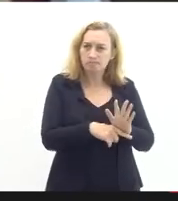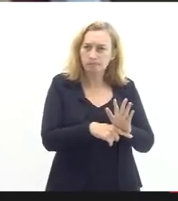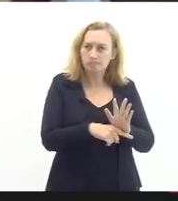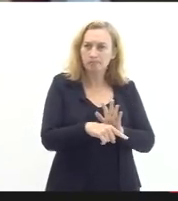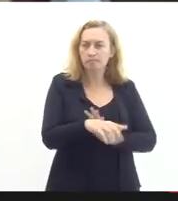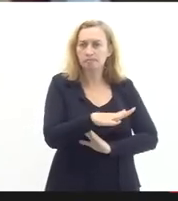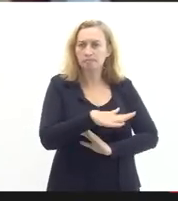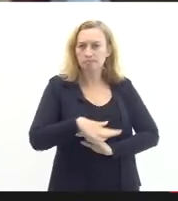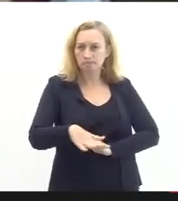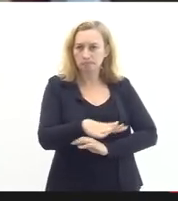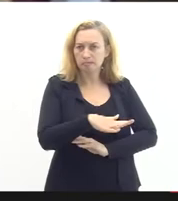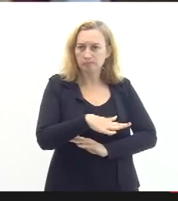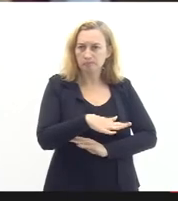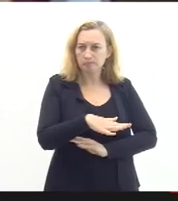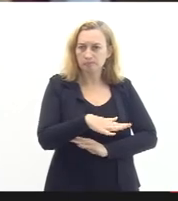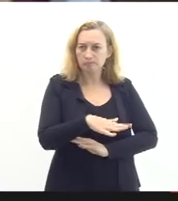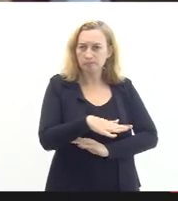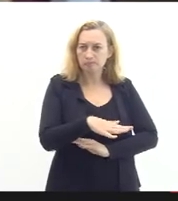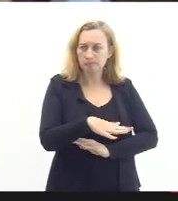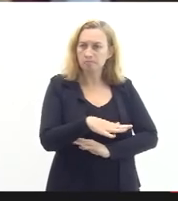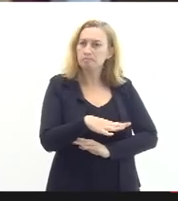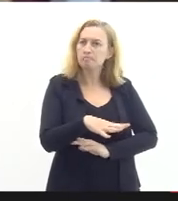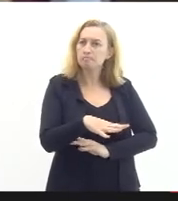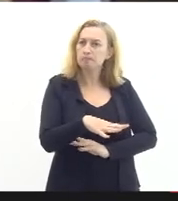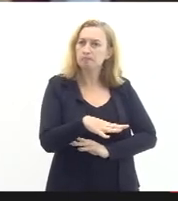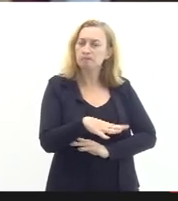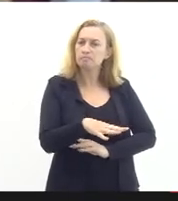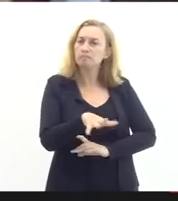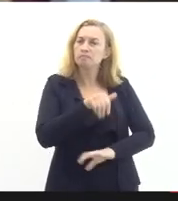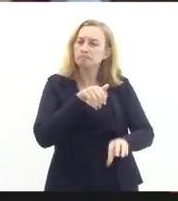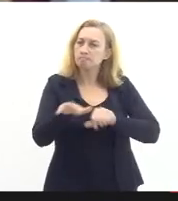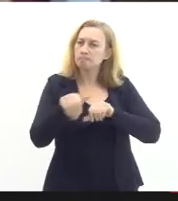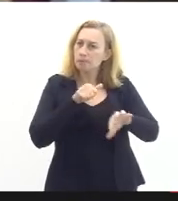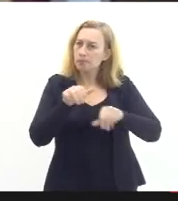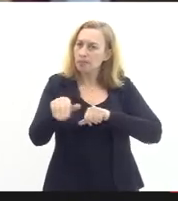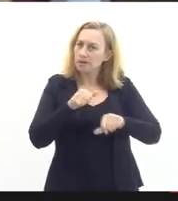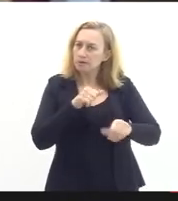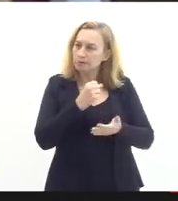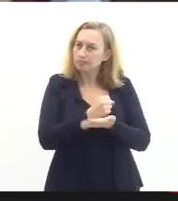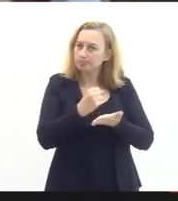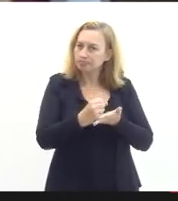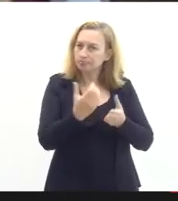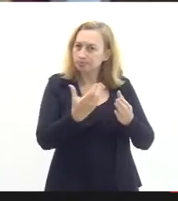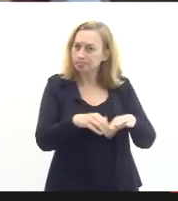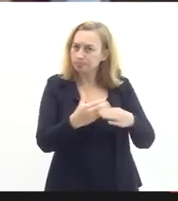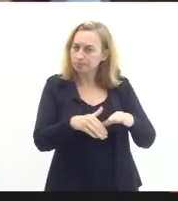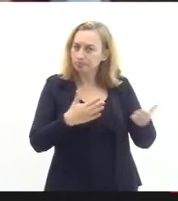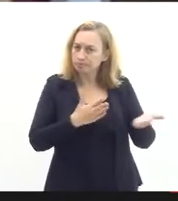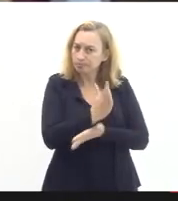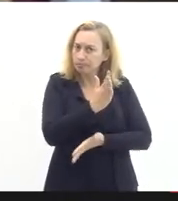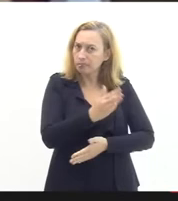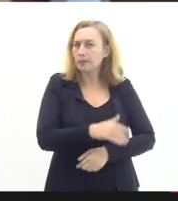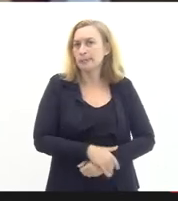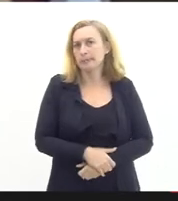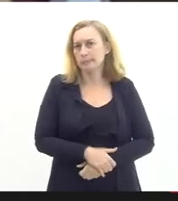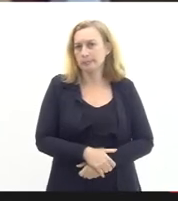seja carência real sejam convocados e contratados os aprovados no concurso